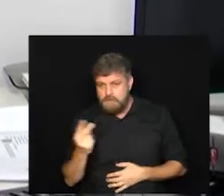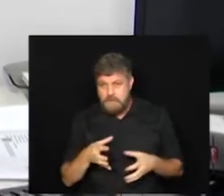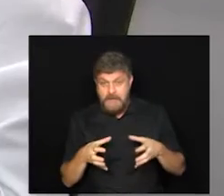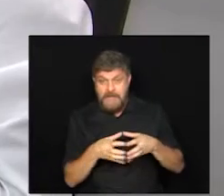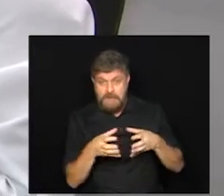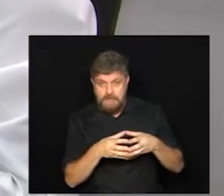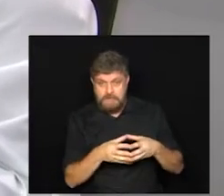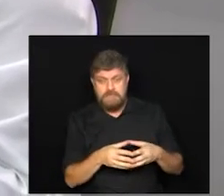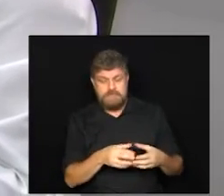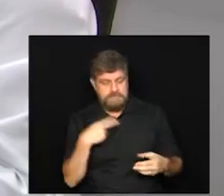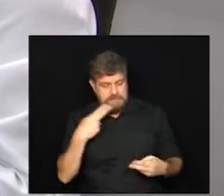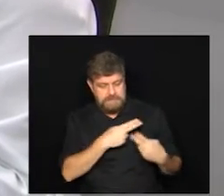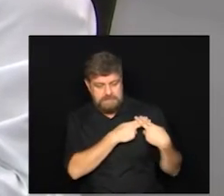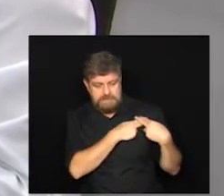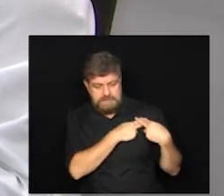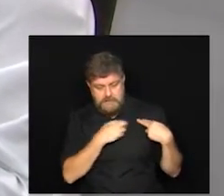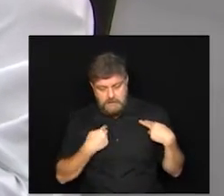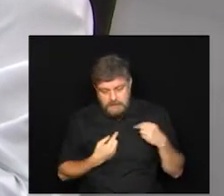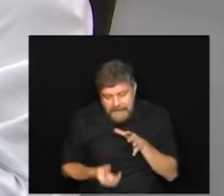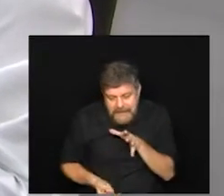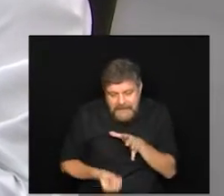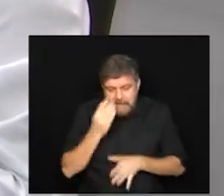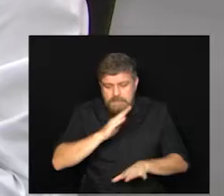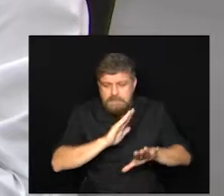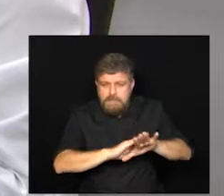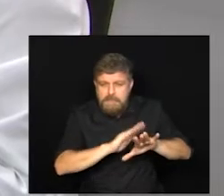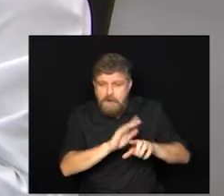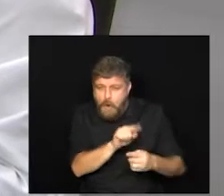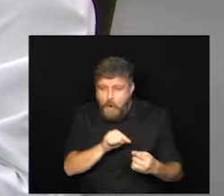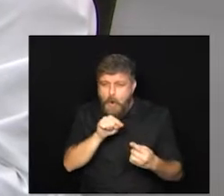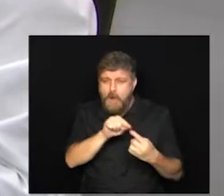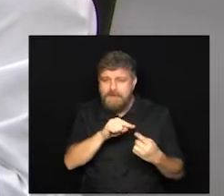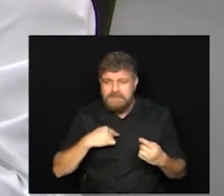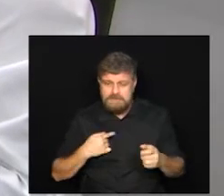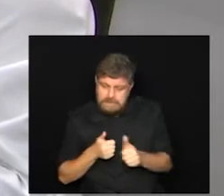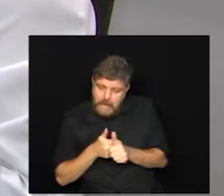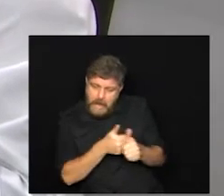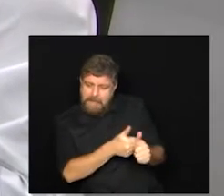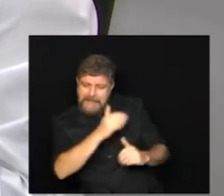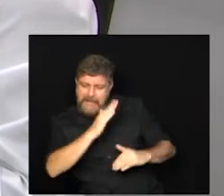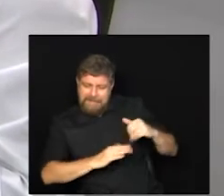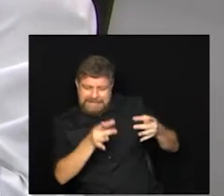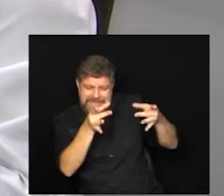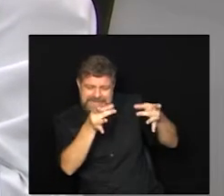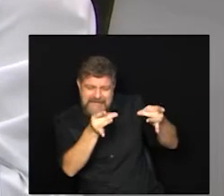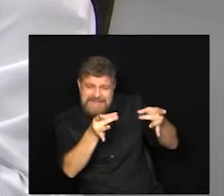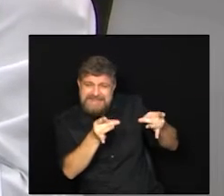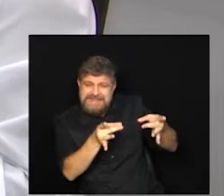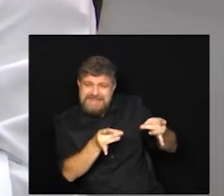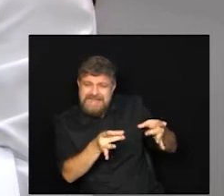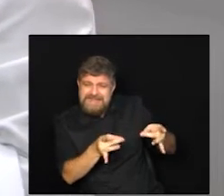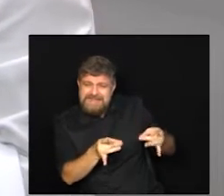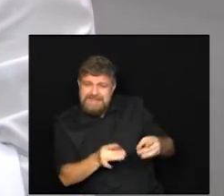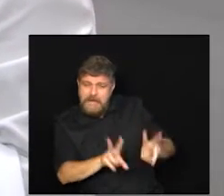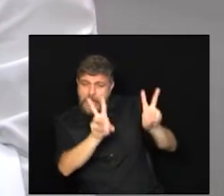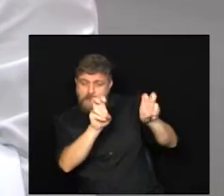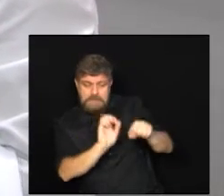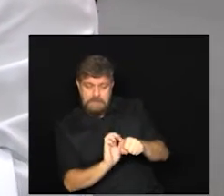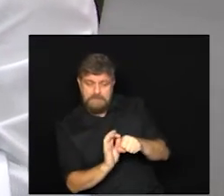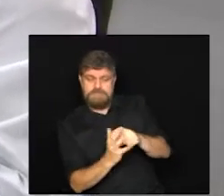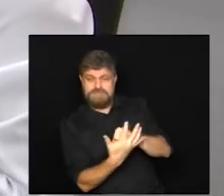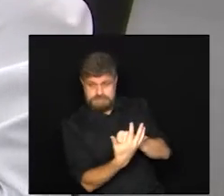colegiado. Nós criamos esta comissão justamente para acompanhar todos os detalhes referente ao